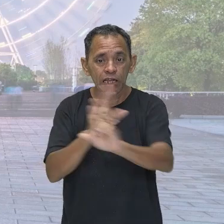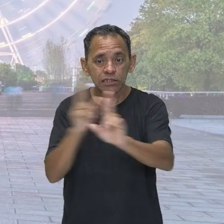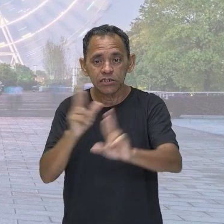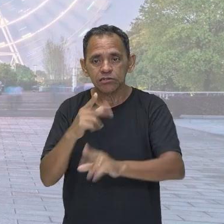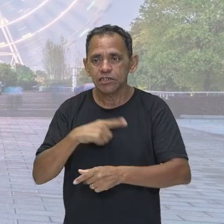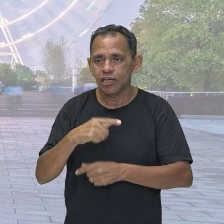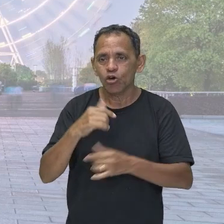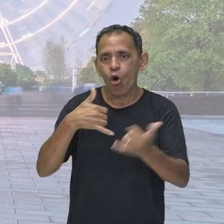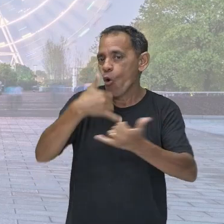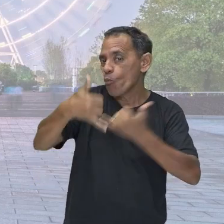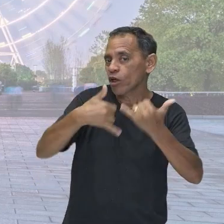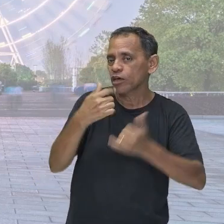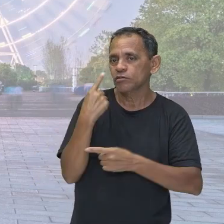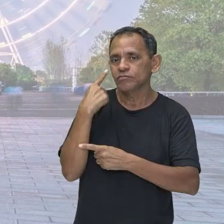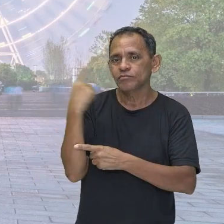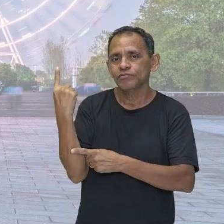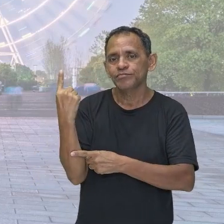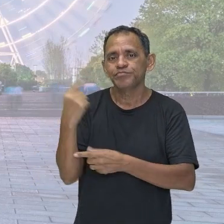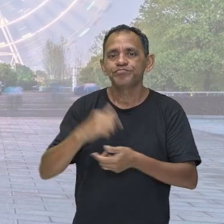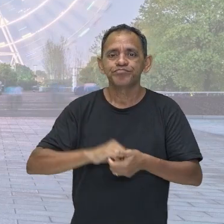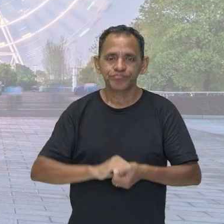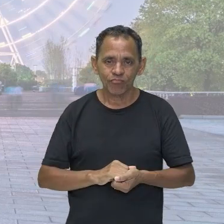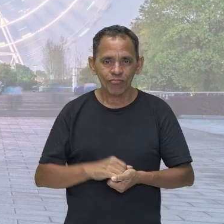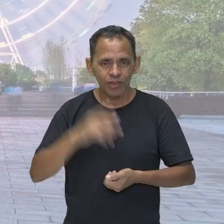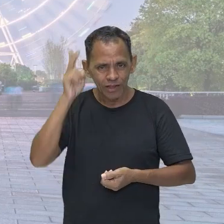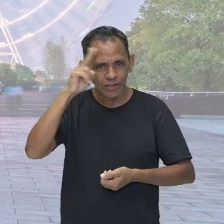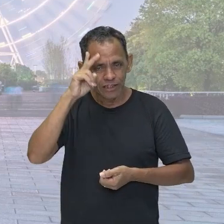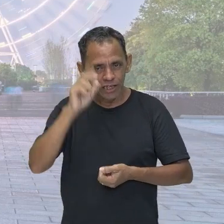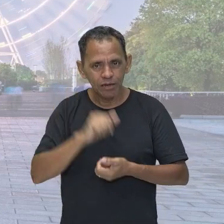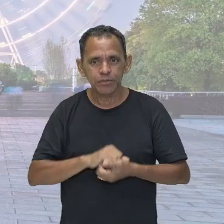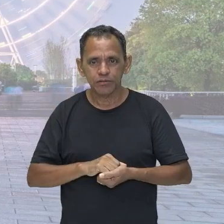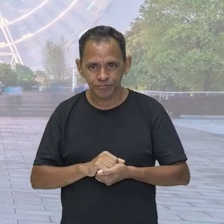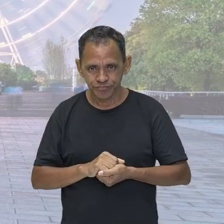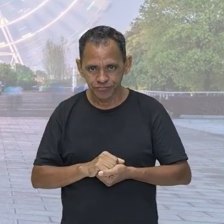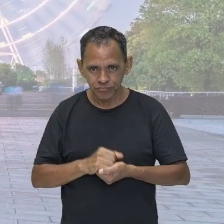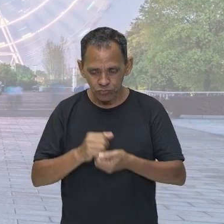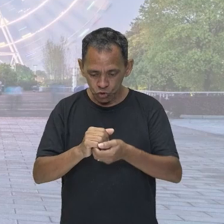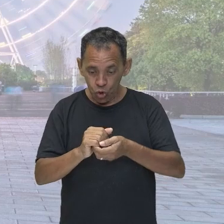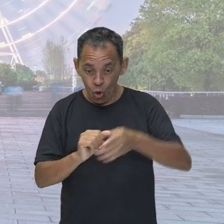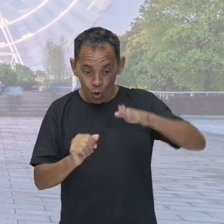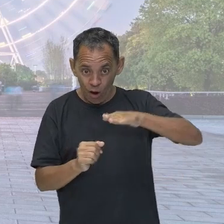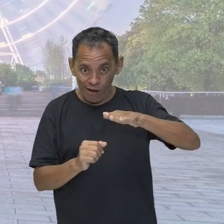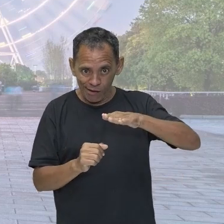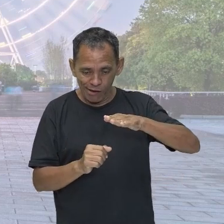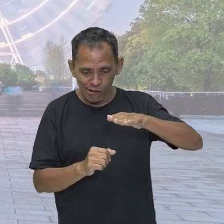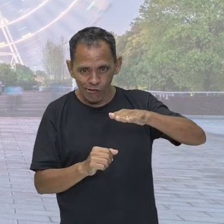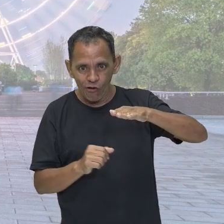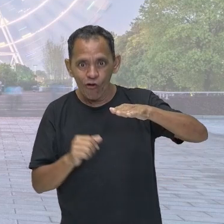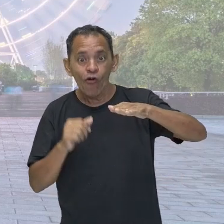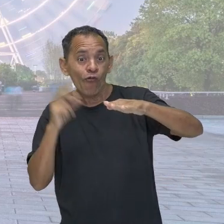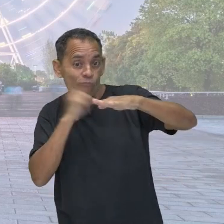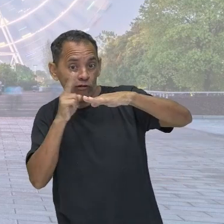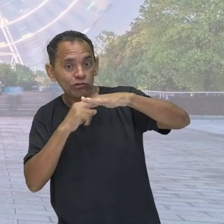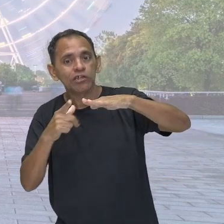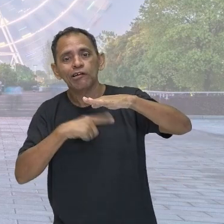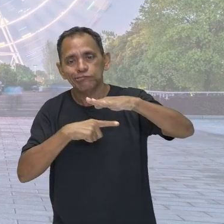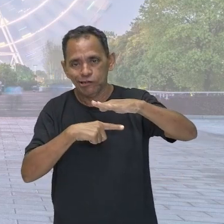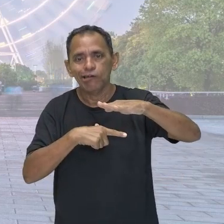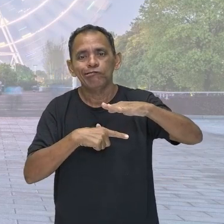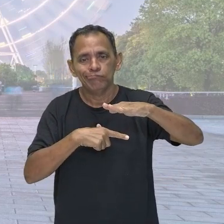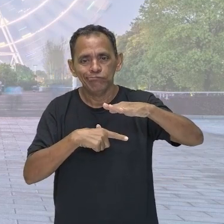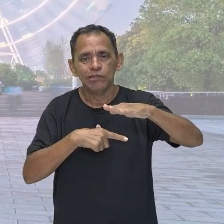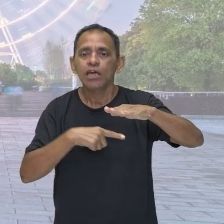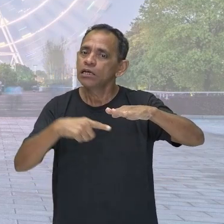Lembra quando o carrinho vai com muita velocidade? Sabe quando o carrinho vai com muita velocidade? Isso tem um tipo de energia associado a ele.